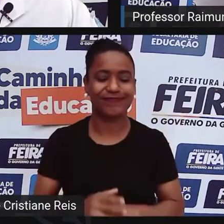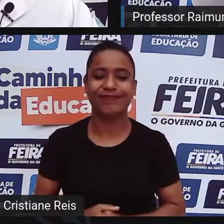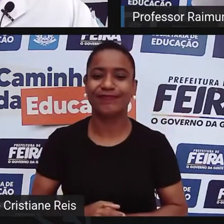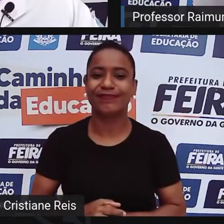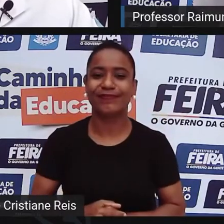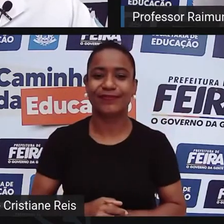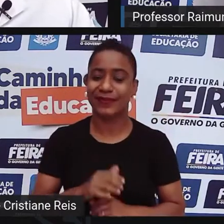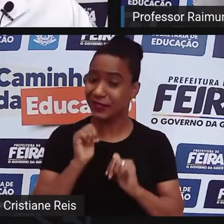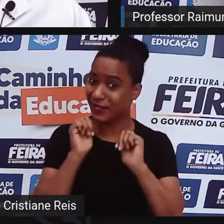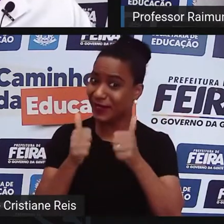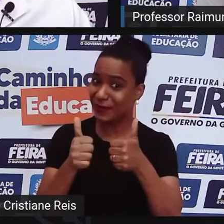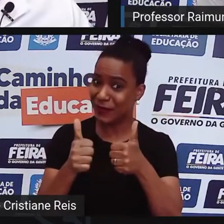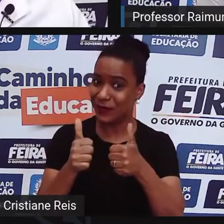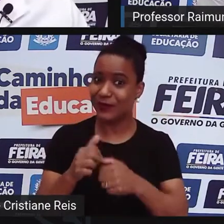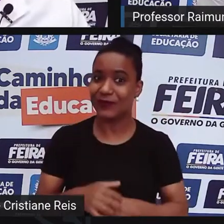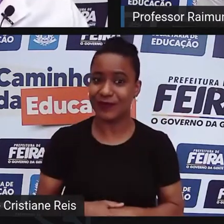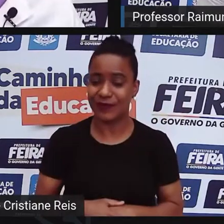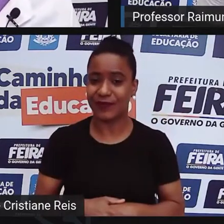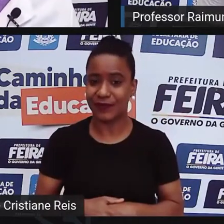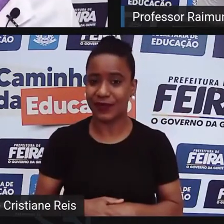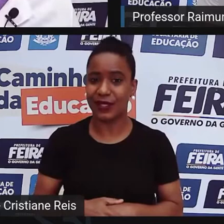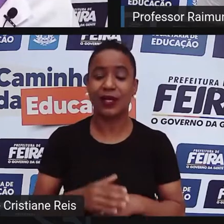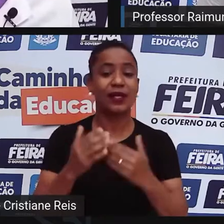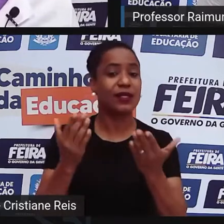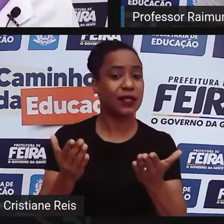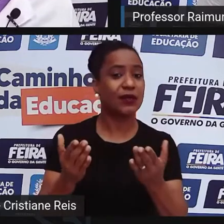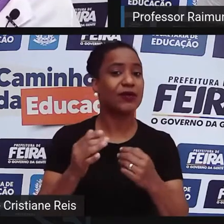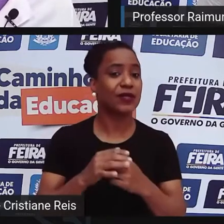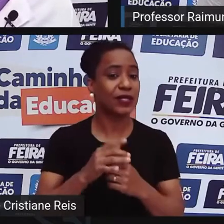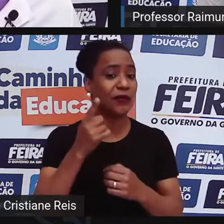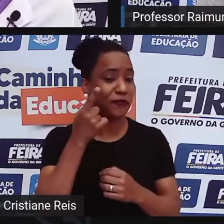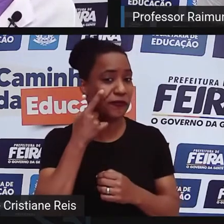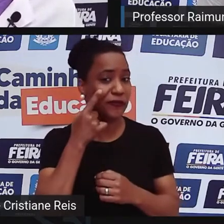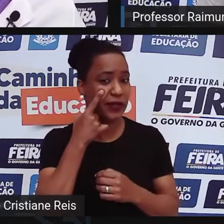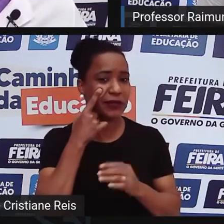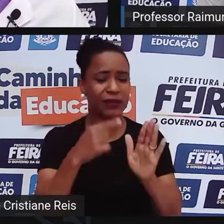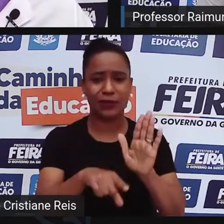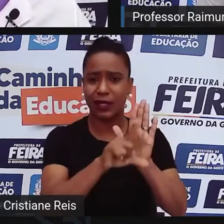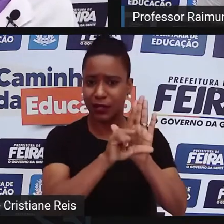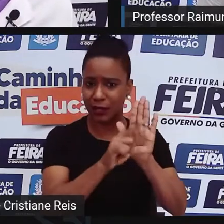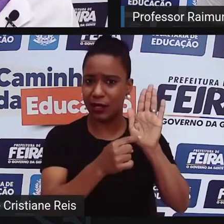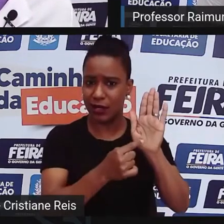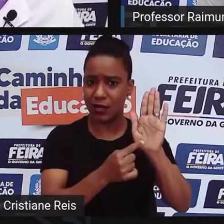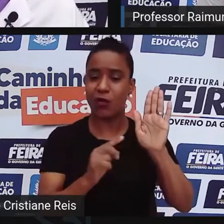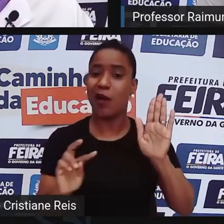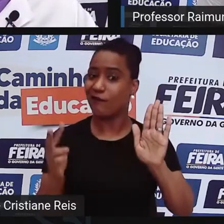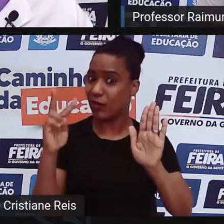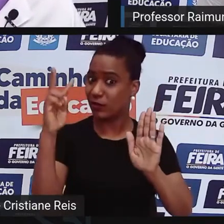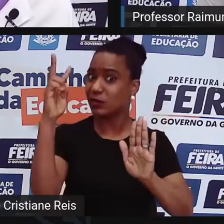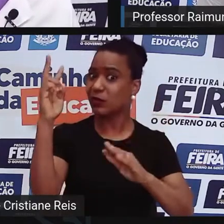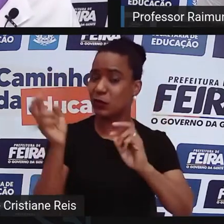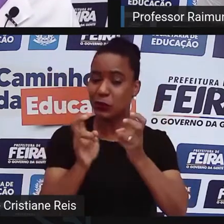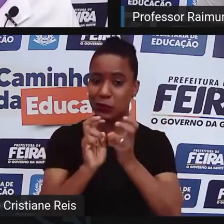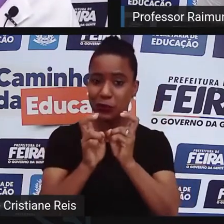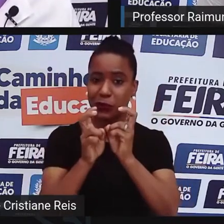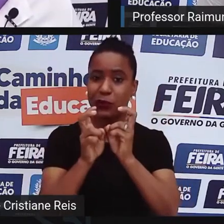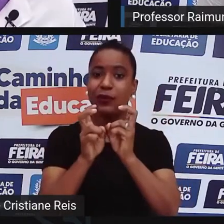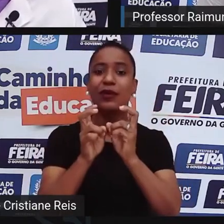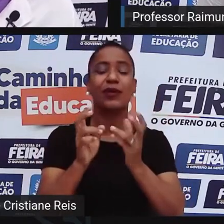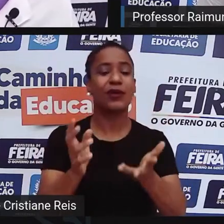Mas mesmo assim, com essa mudança, essa valorização, ainda existe resistência? Vocês enfrentam resistência a chegar lá com a